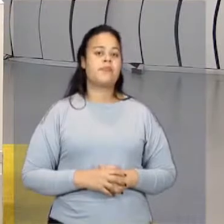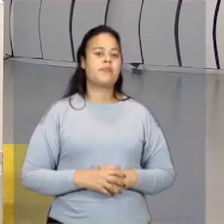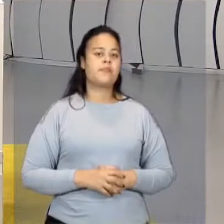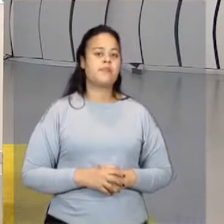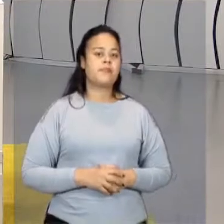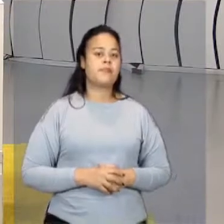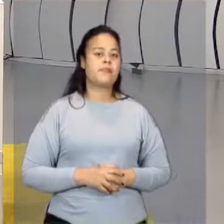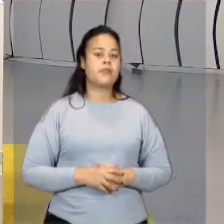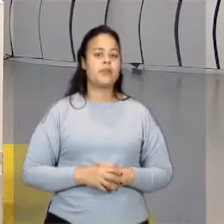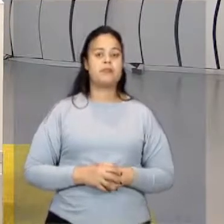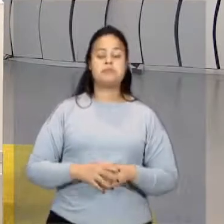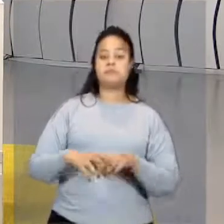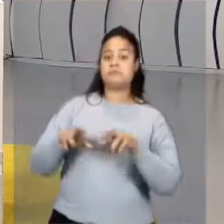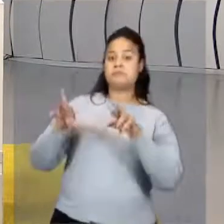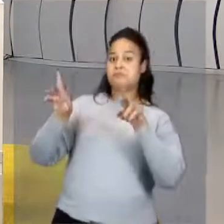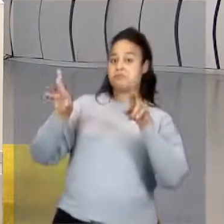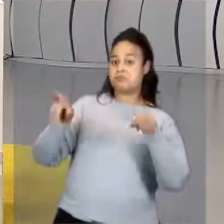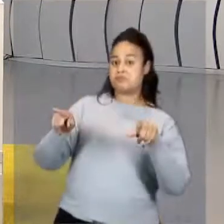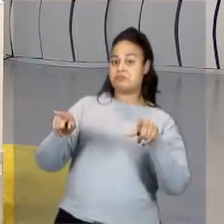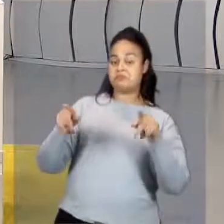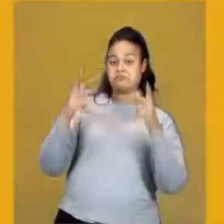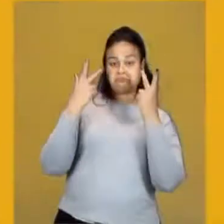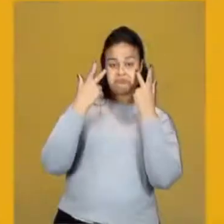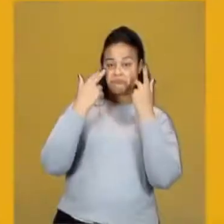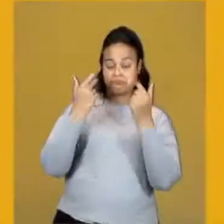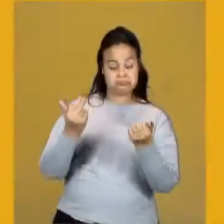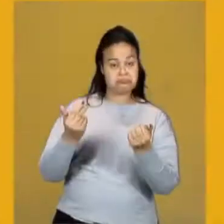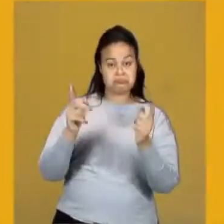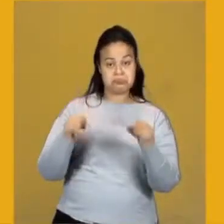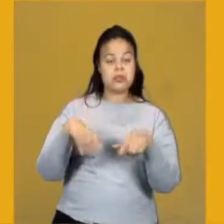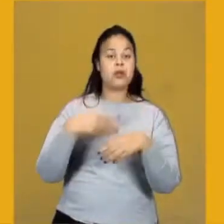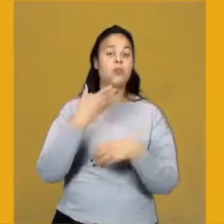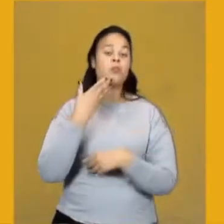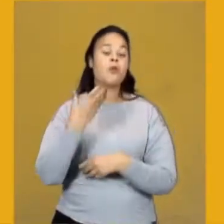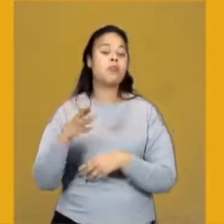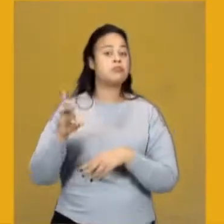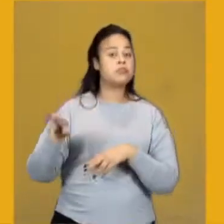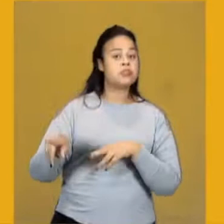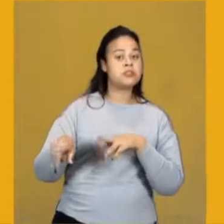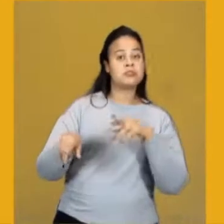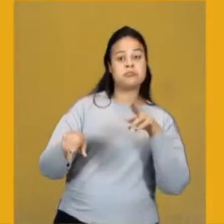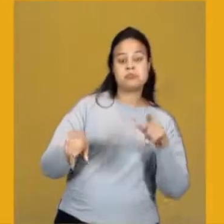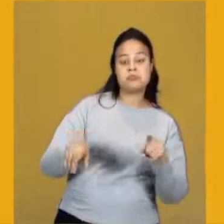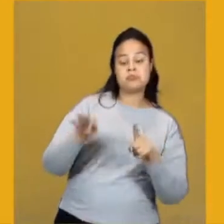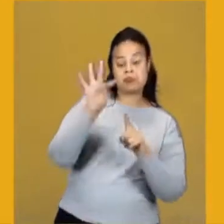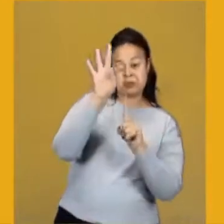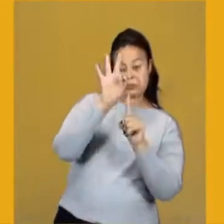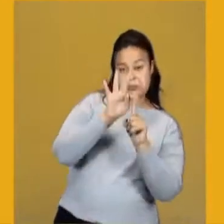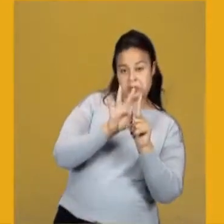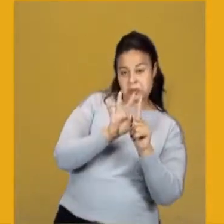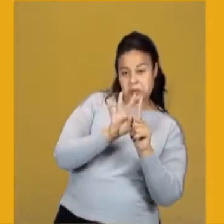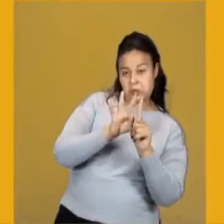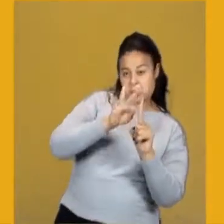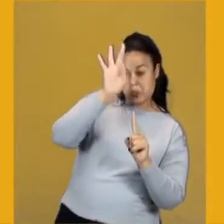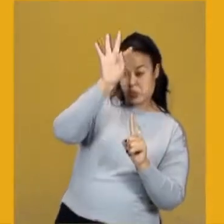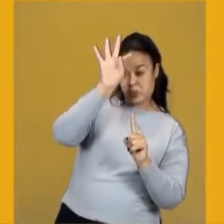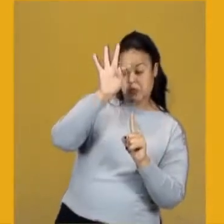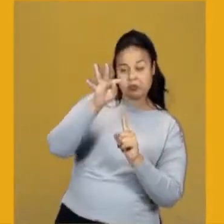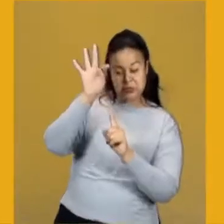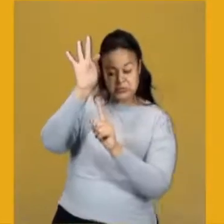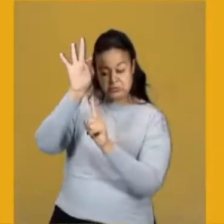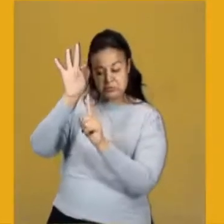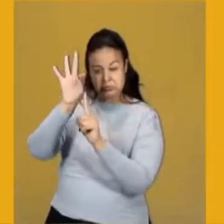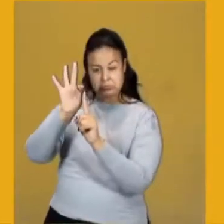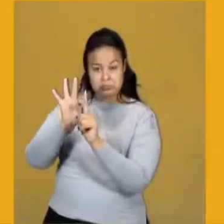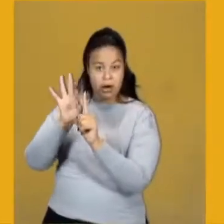A diferença, isso é muito comum, entre a medida de temperatura máxima e a medida de temperatura